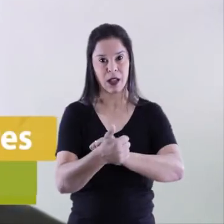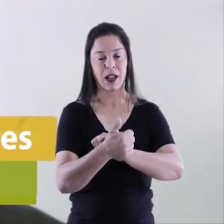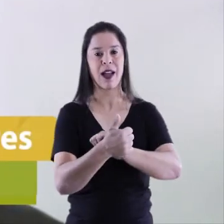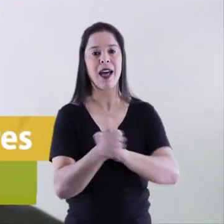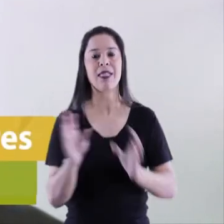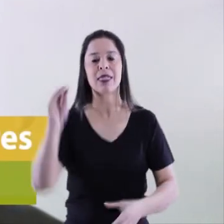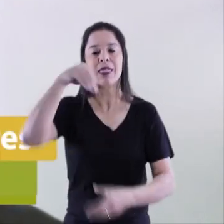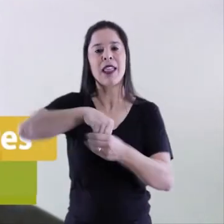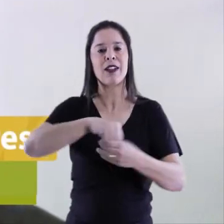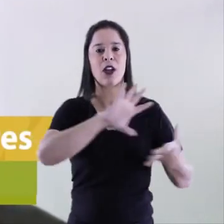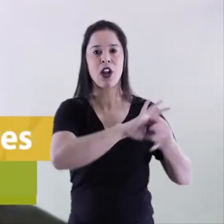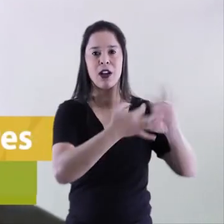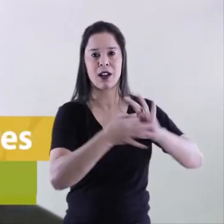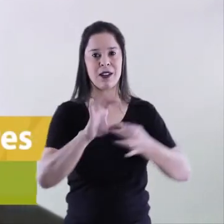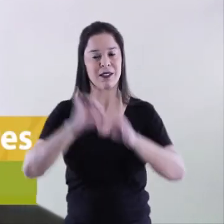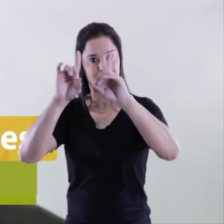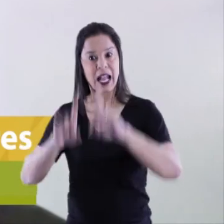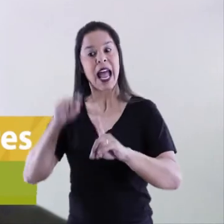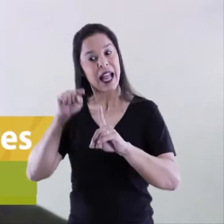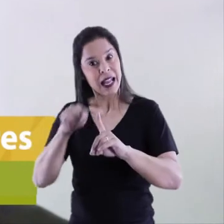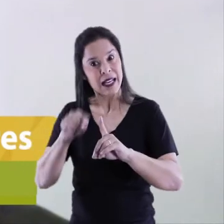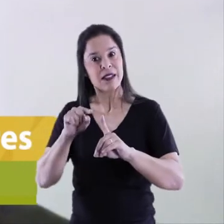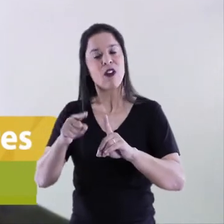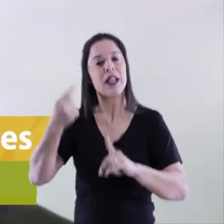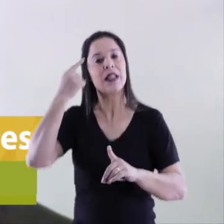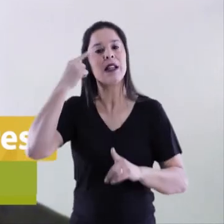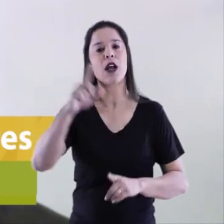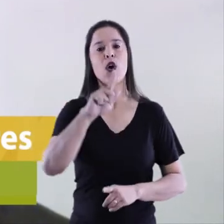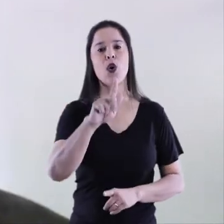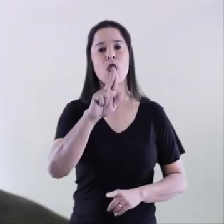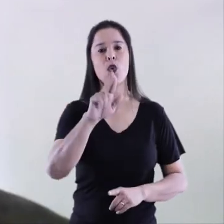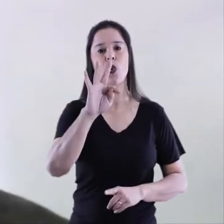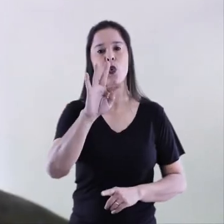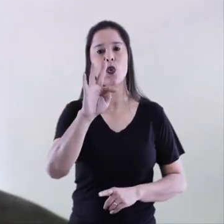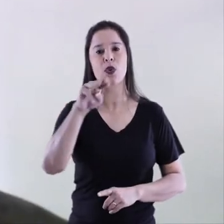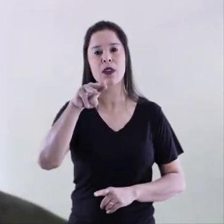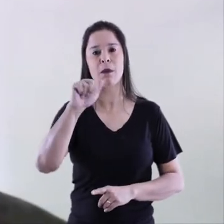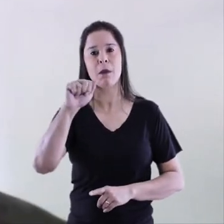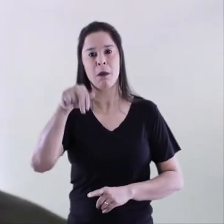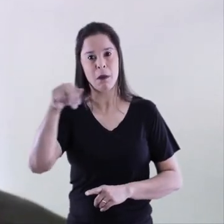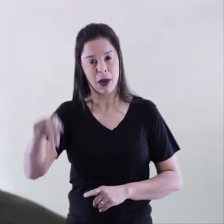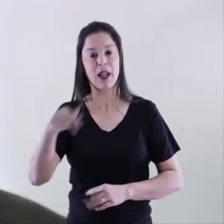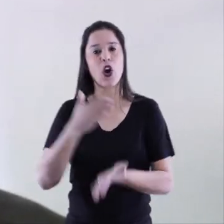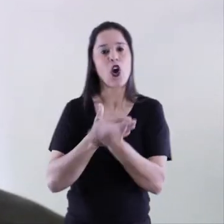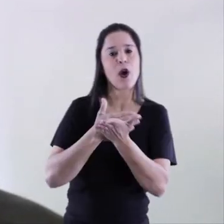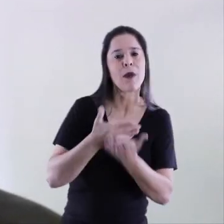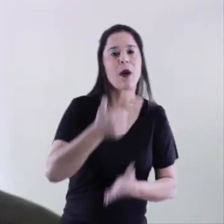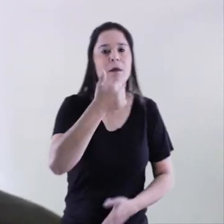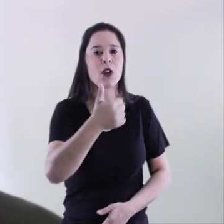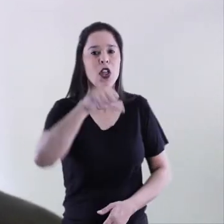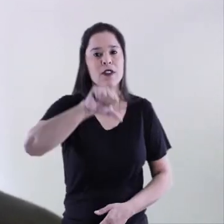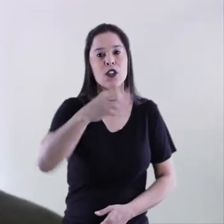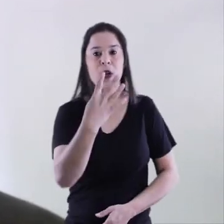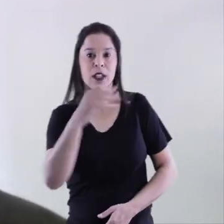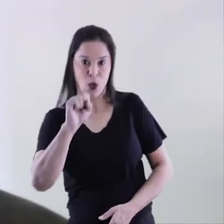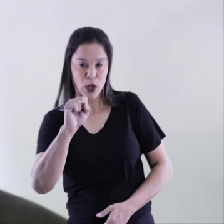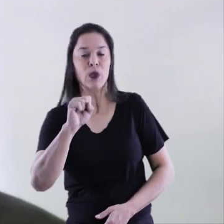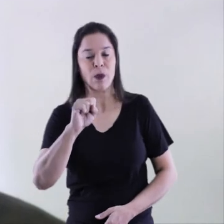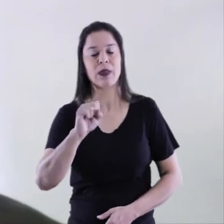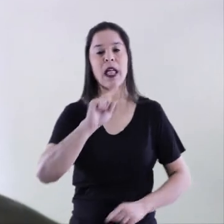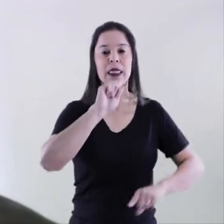é no contexto paralímpico. Os Jogos Paralímpicos foram idealizados pelo Dr. Gutmann e ocorrem desde 1948,